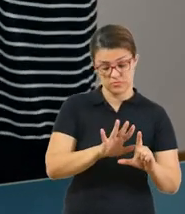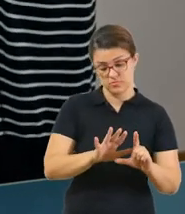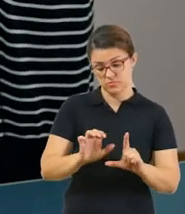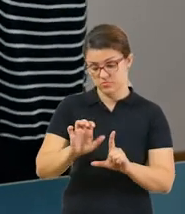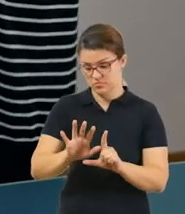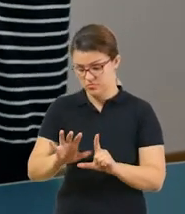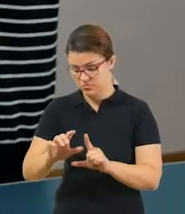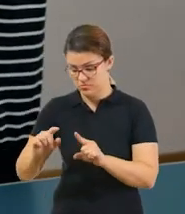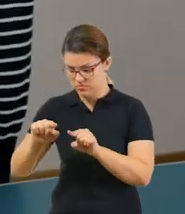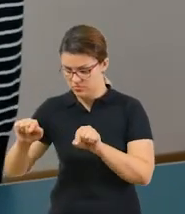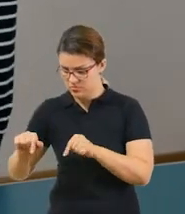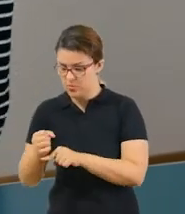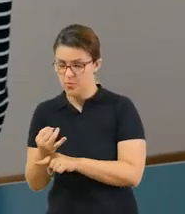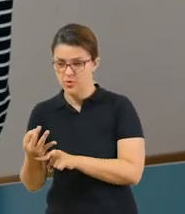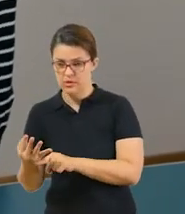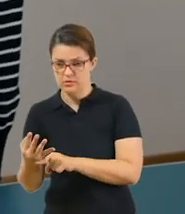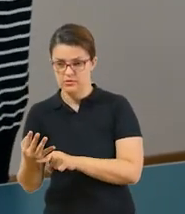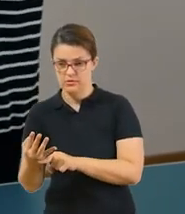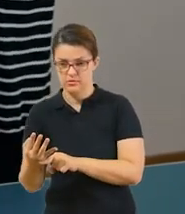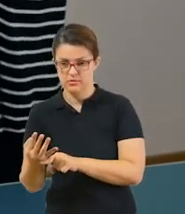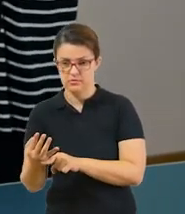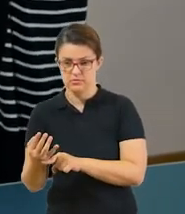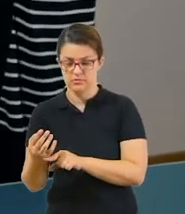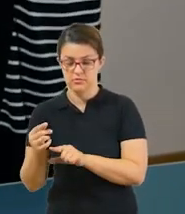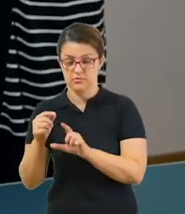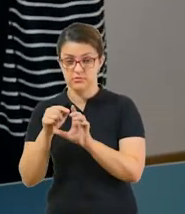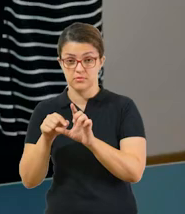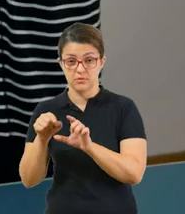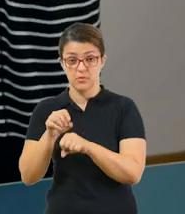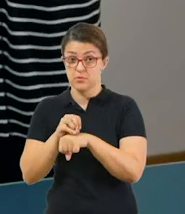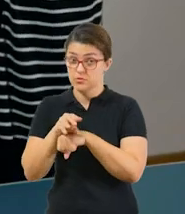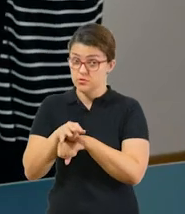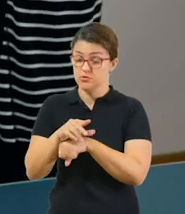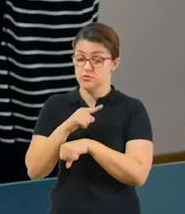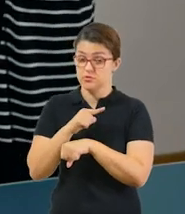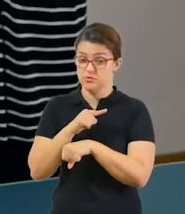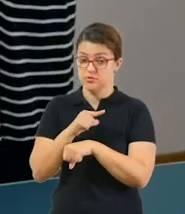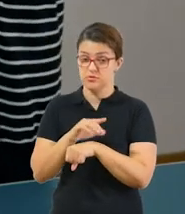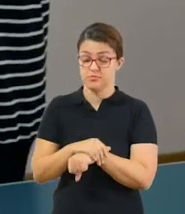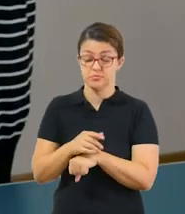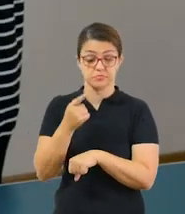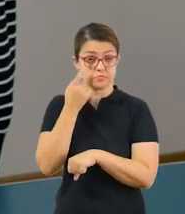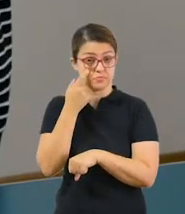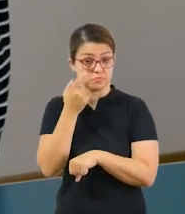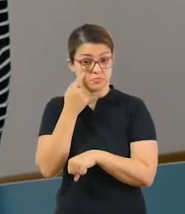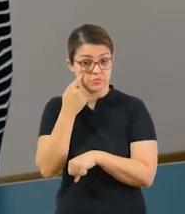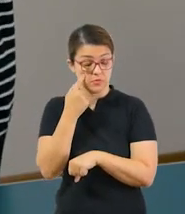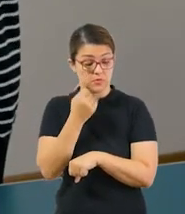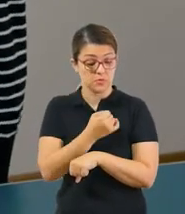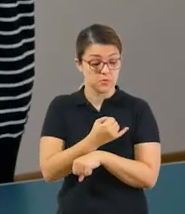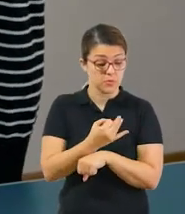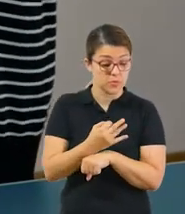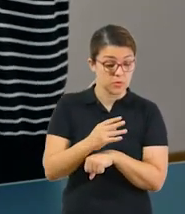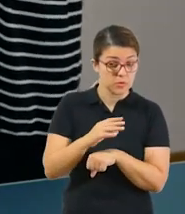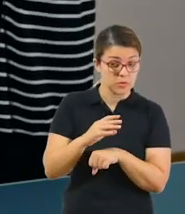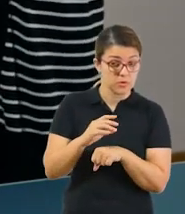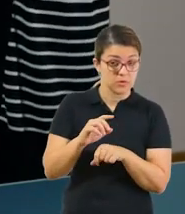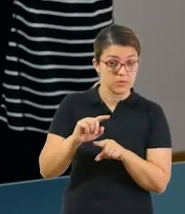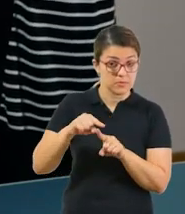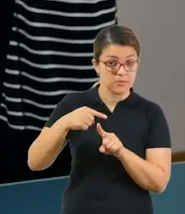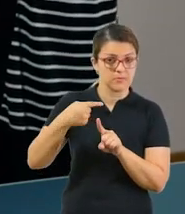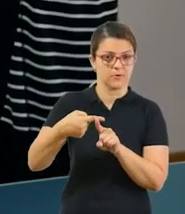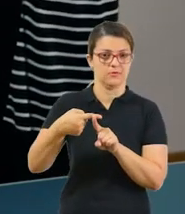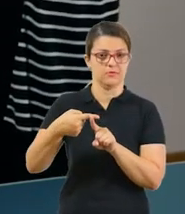Dentro do retângulo, desenhe essas carinhas. E aí eu coloquei uma dica ali para vocês. Observar a quantidade